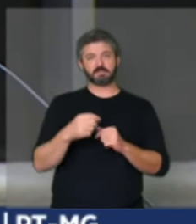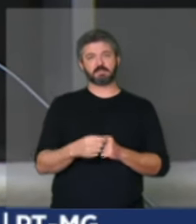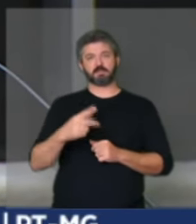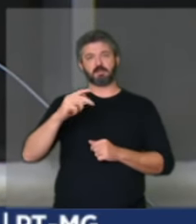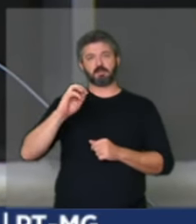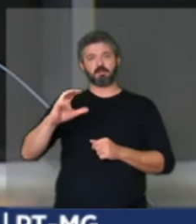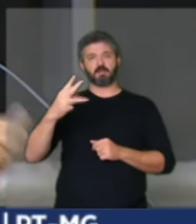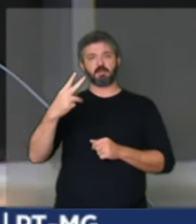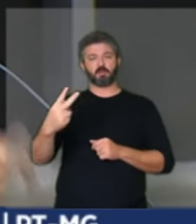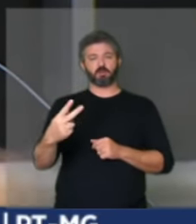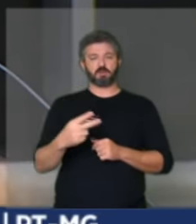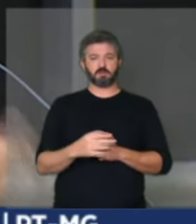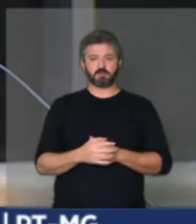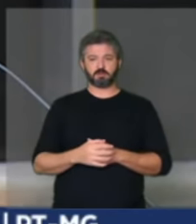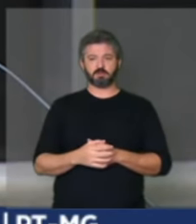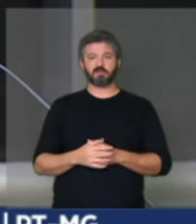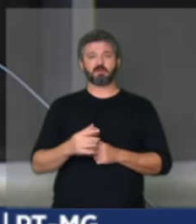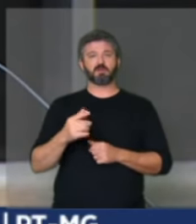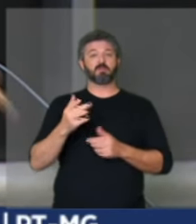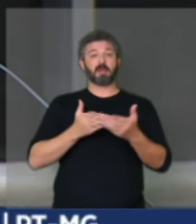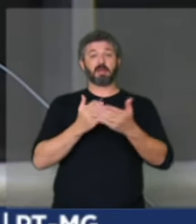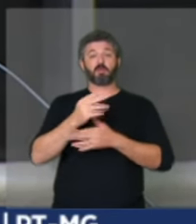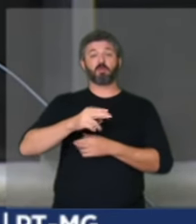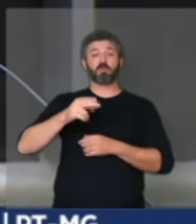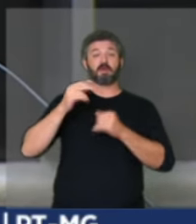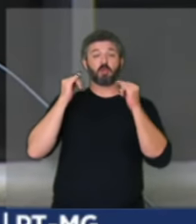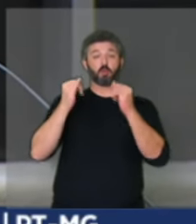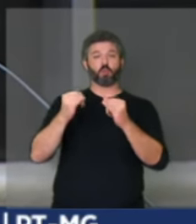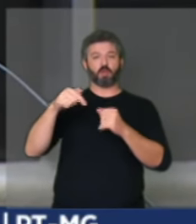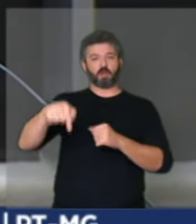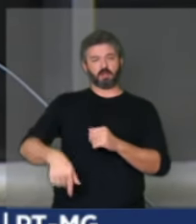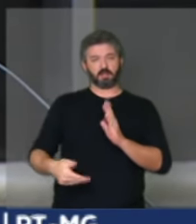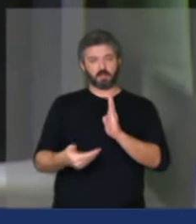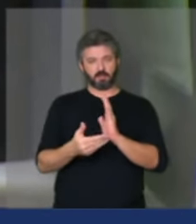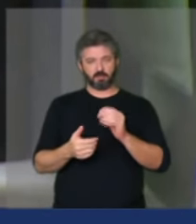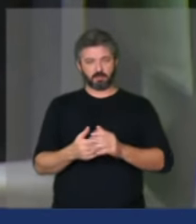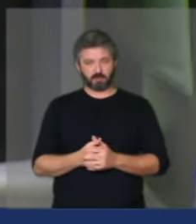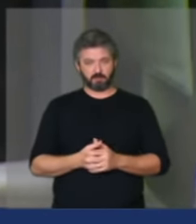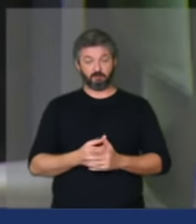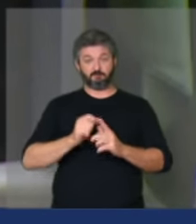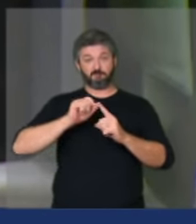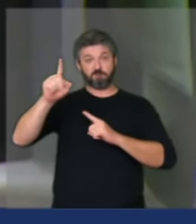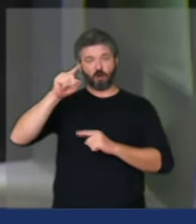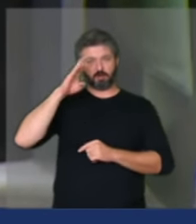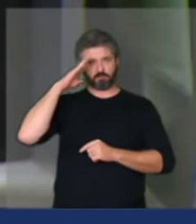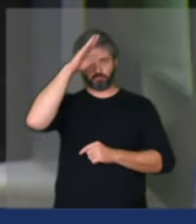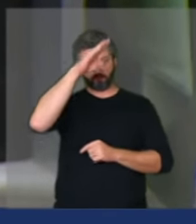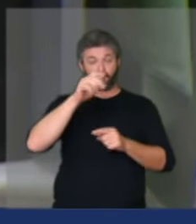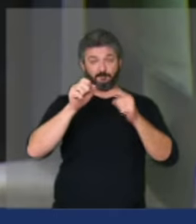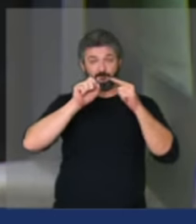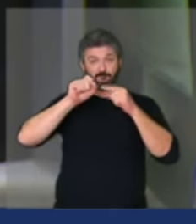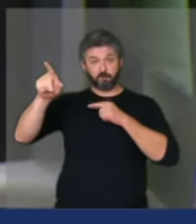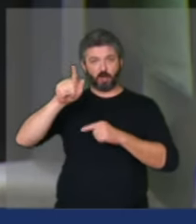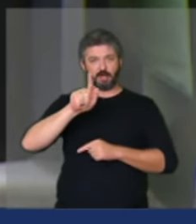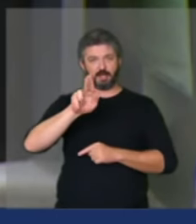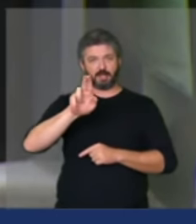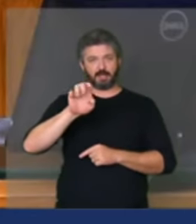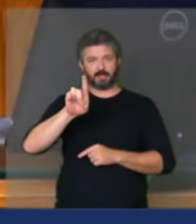32 para que ela não seja aprovada aqui na Câmara dos Deputados fora Bolsonaro fora Paulo Guedes